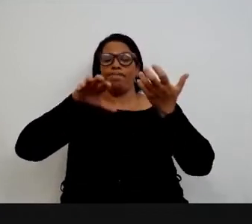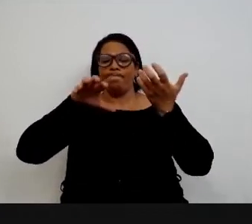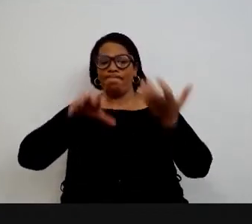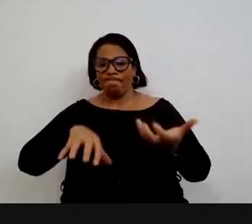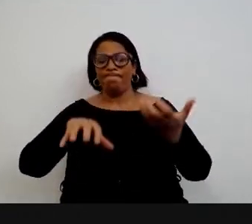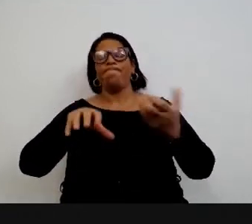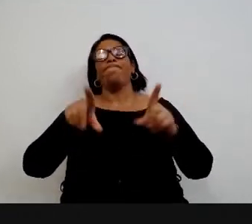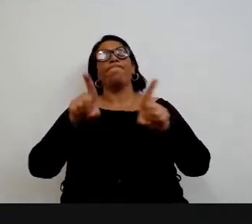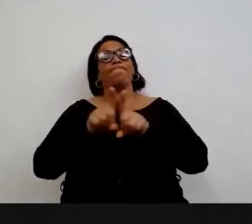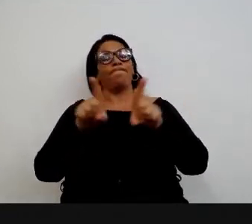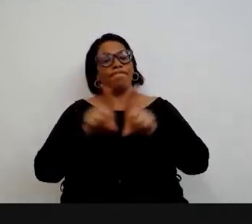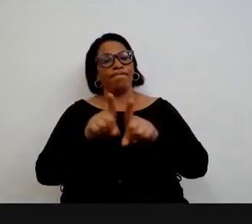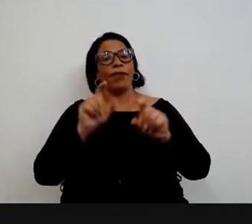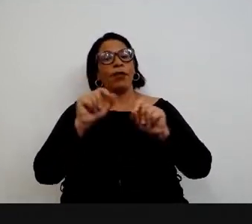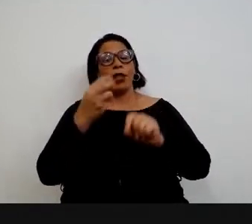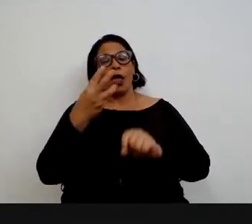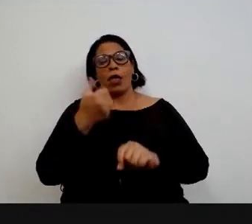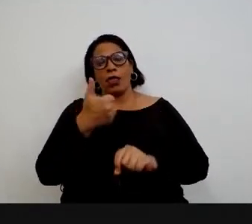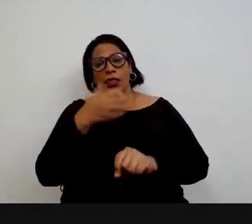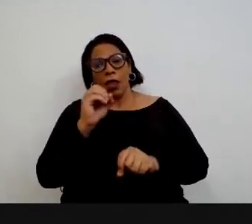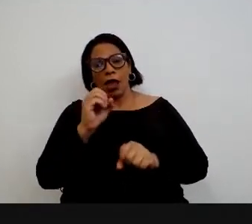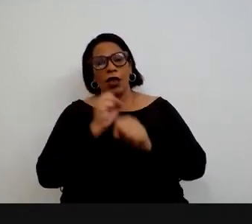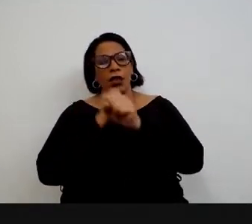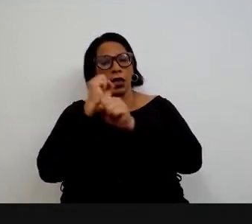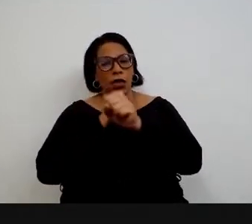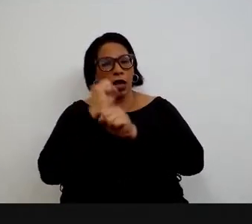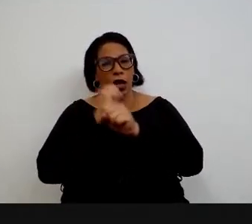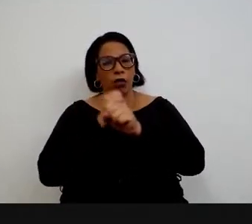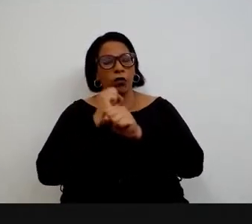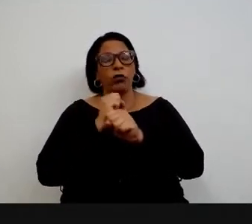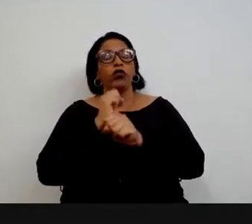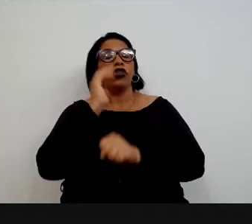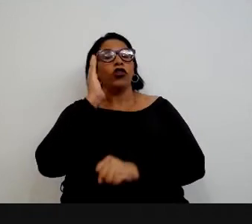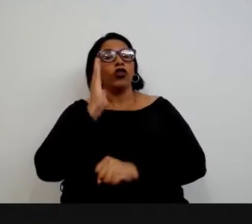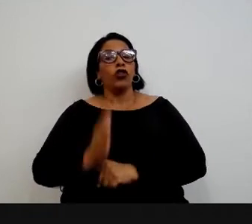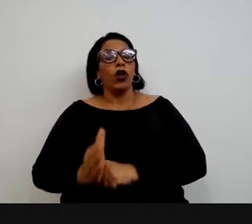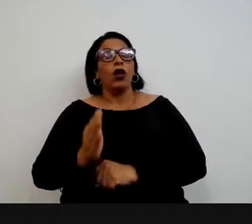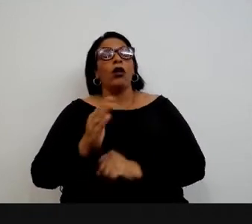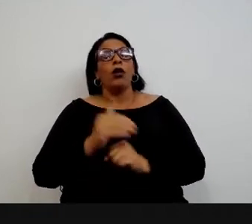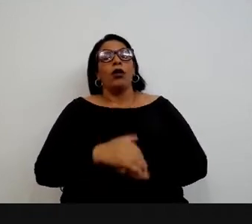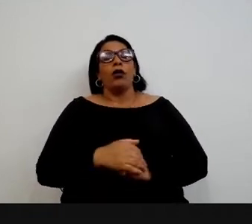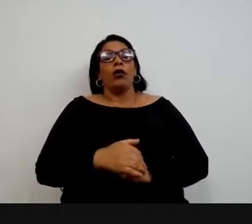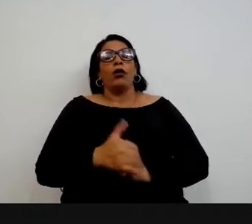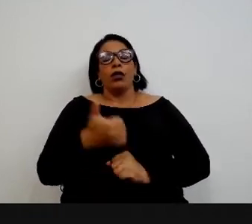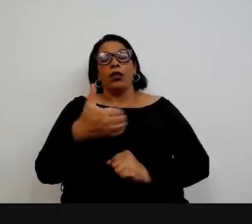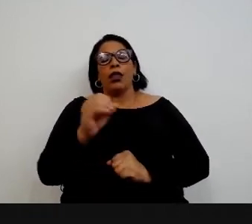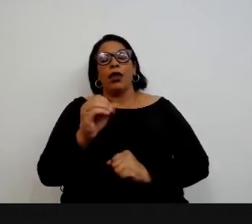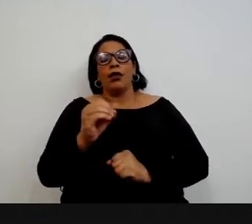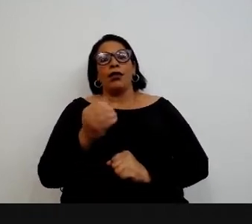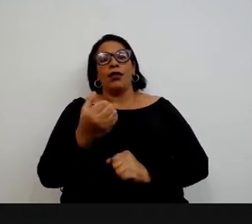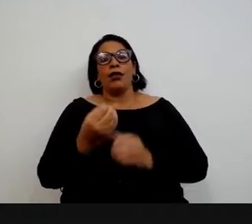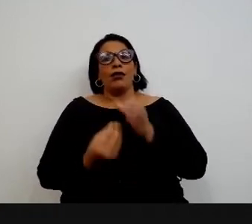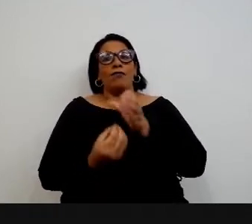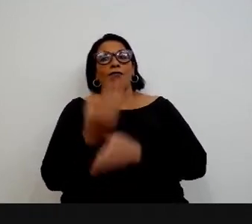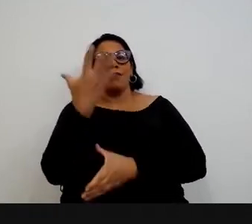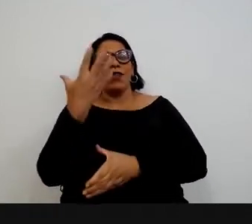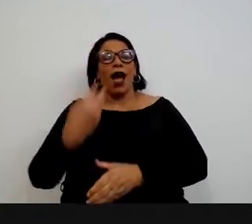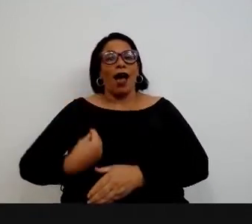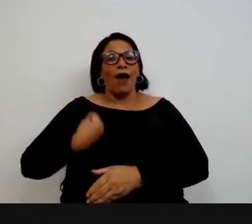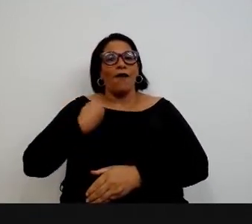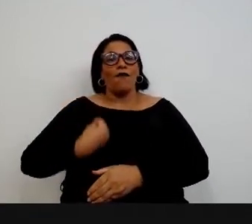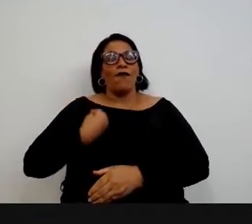E esses 10 anos foram agora coroados, esses 10 anos de existência foram